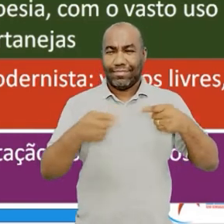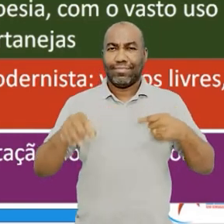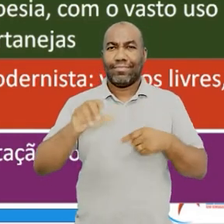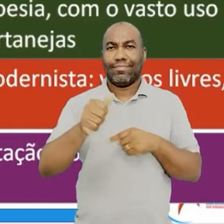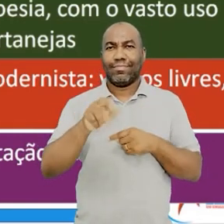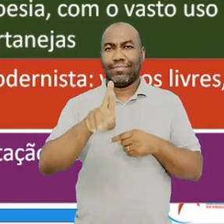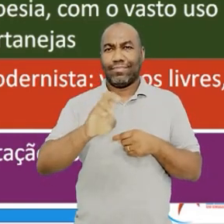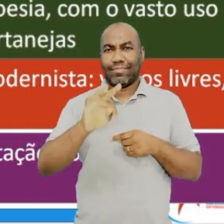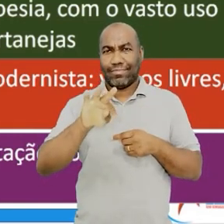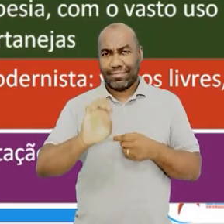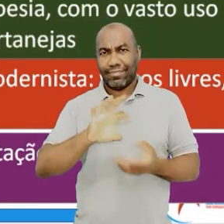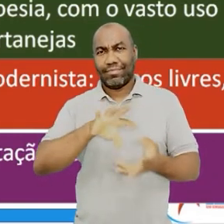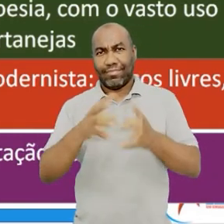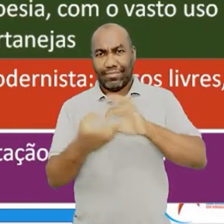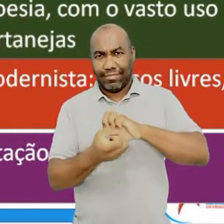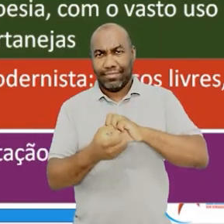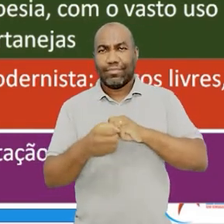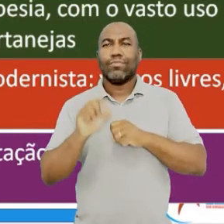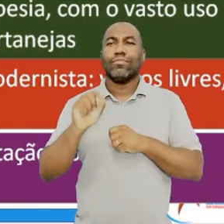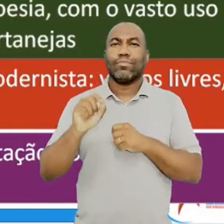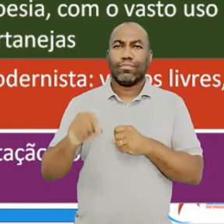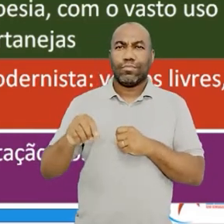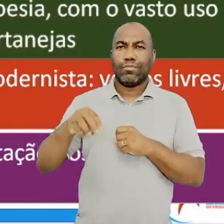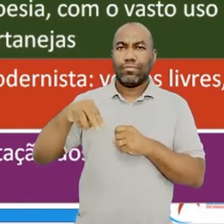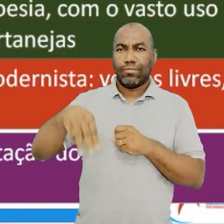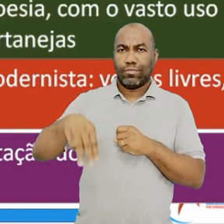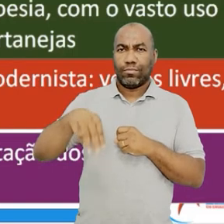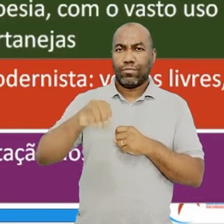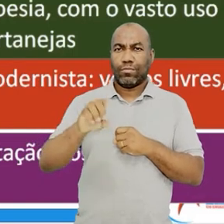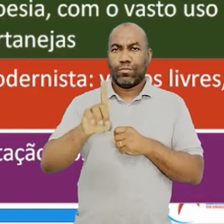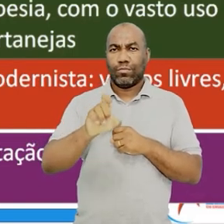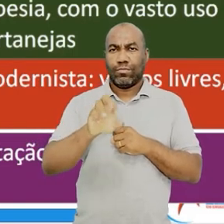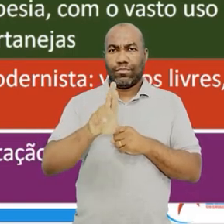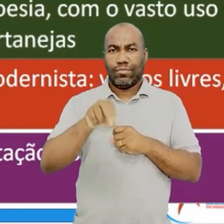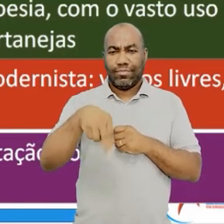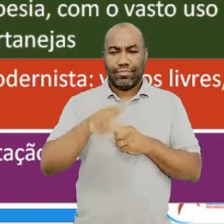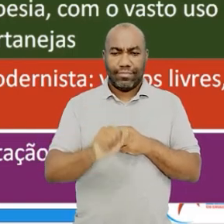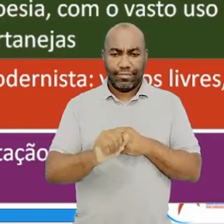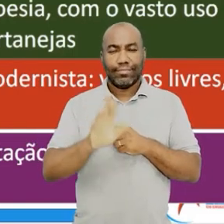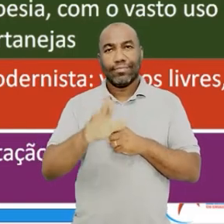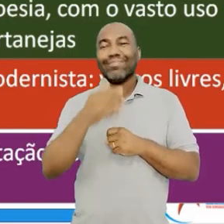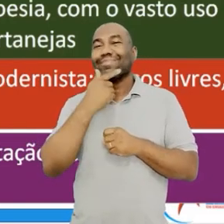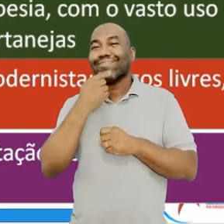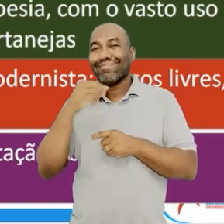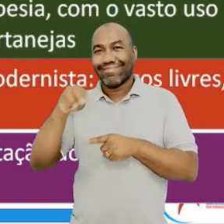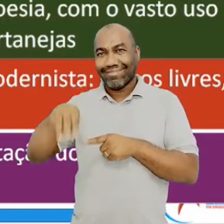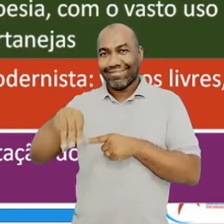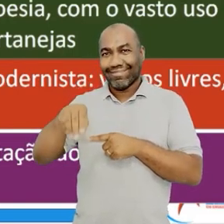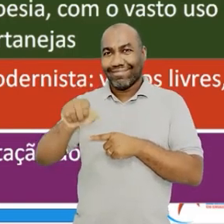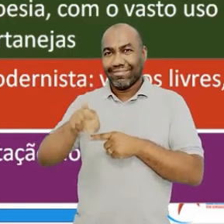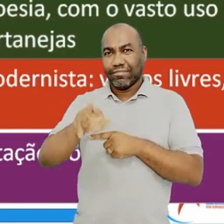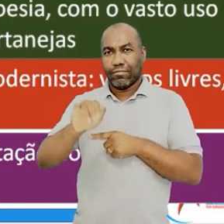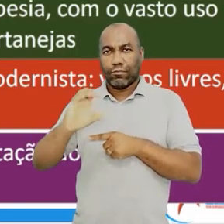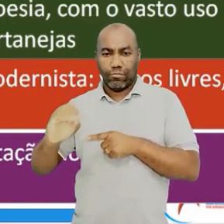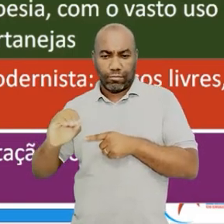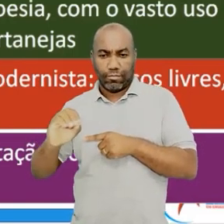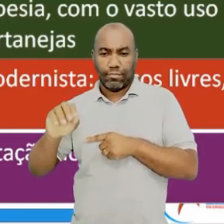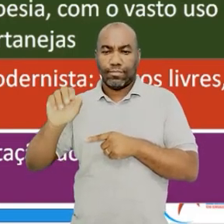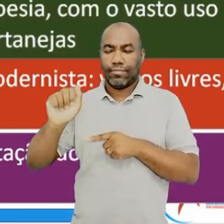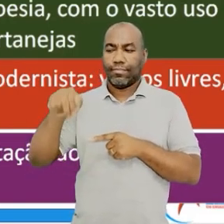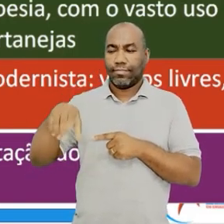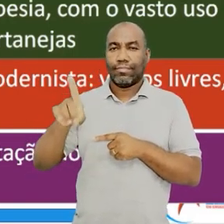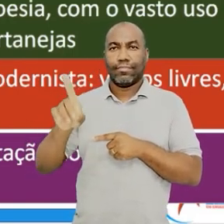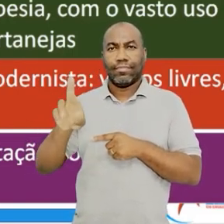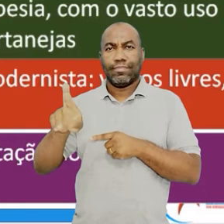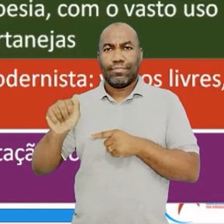Alguns, assim, o chamam como o padre, por causa que ele era muito recatado, ele era muito na dele, ele tinha vários conflitos. Depois a